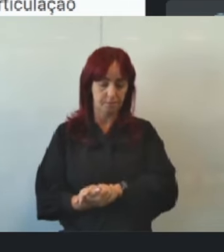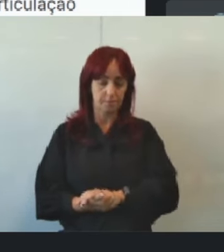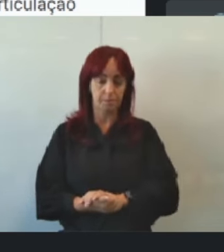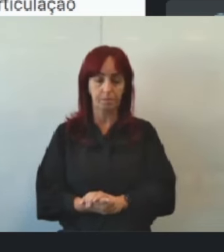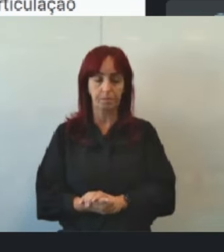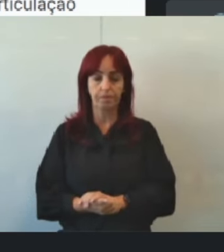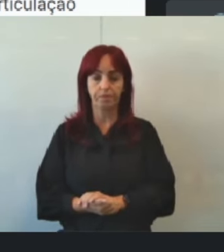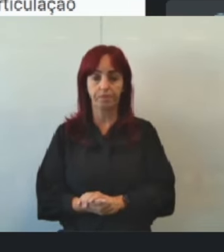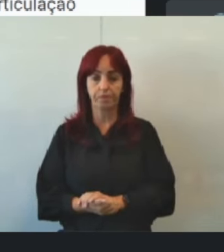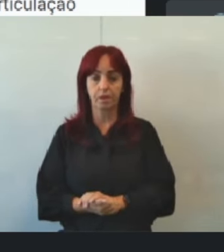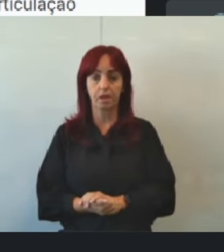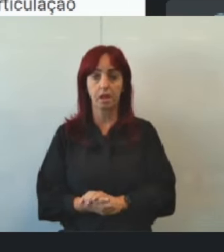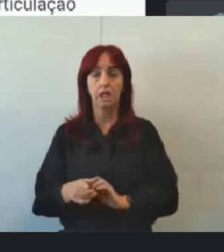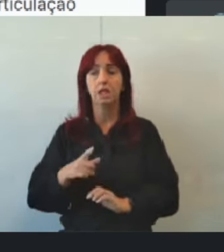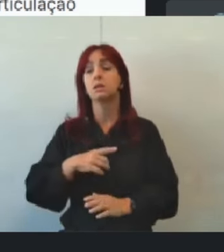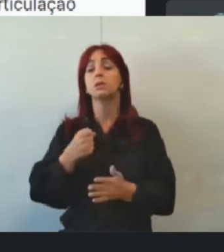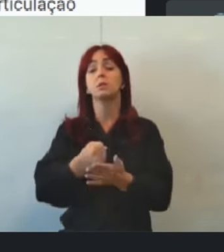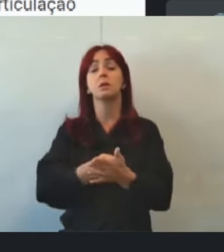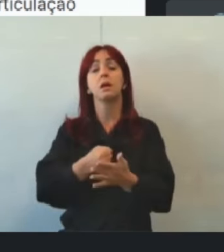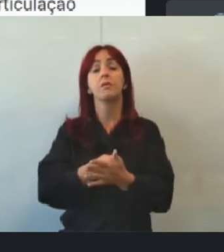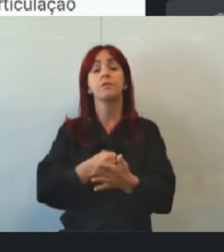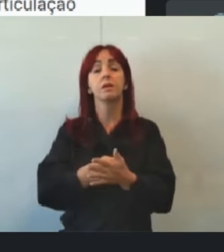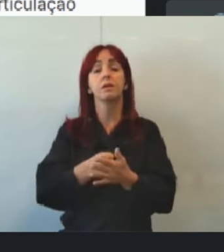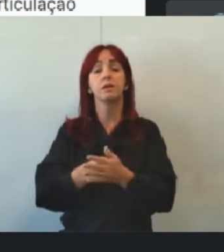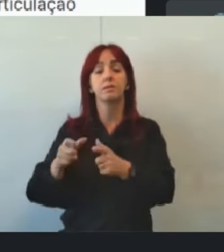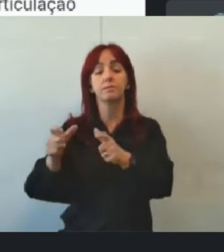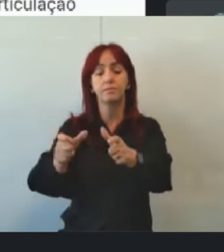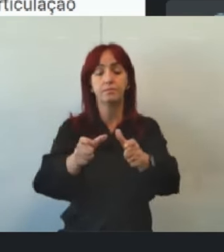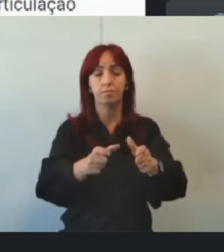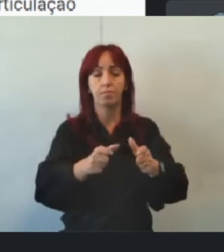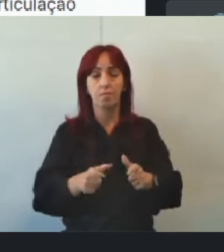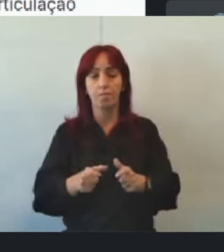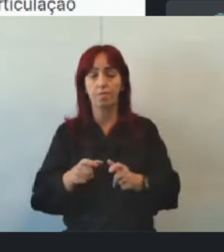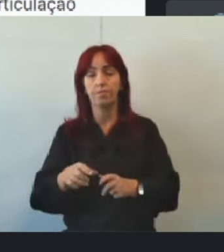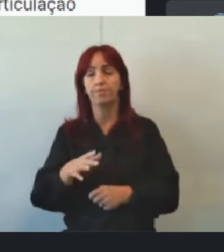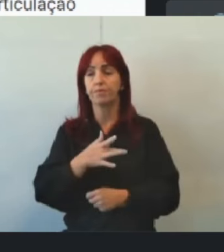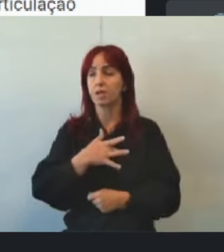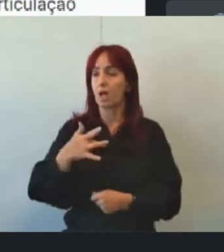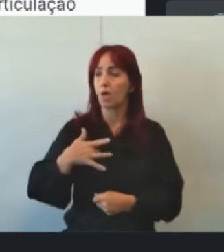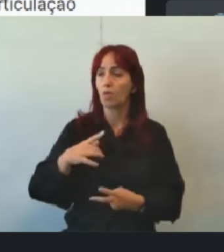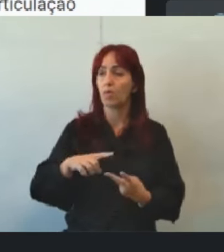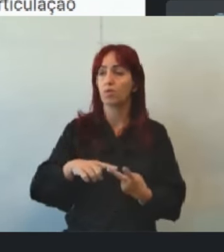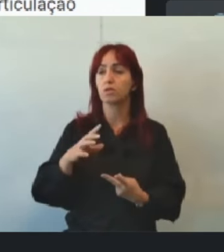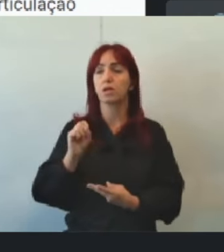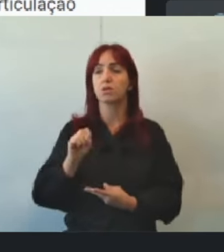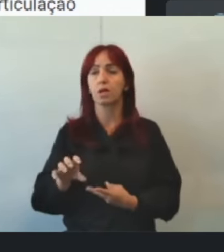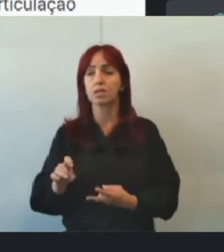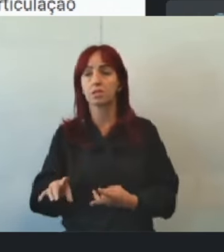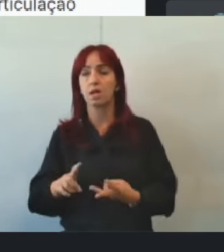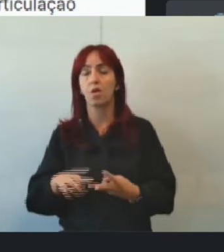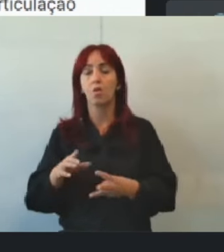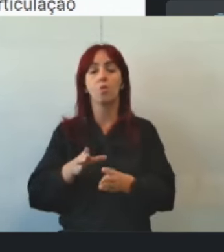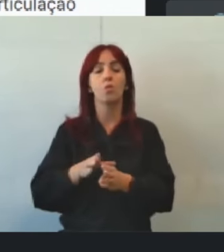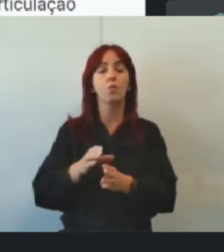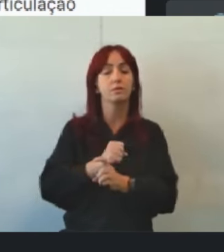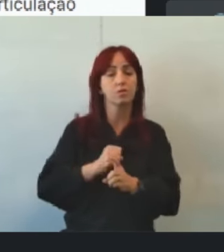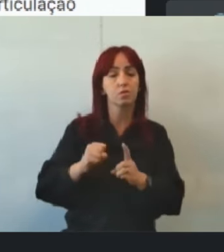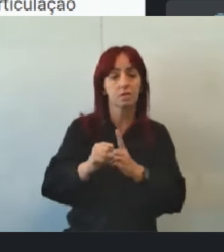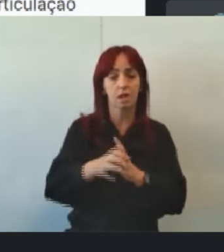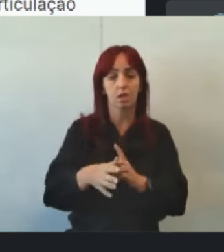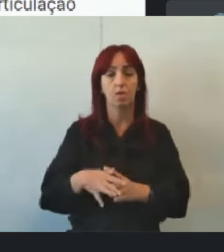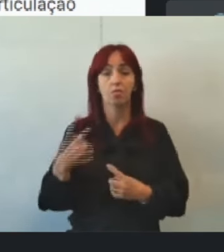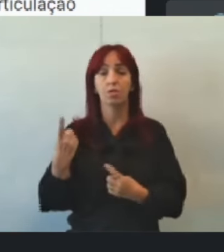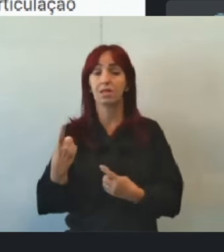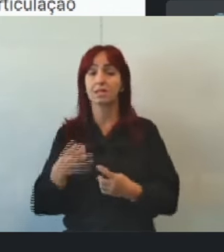Que são os desafios na intersetorialidade. Saúde, educação, assistência social. Quando um não atende, acaba ali